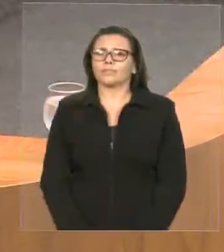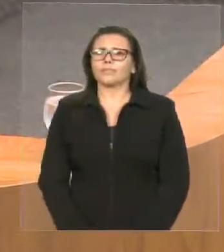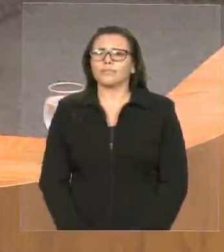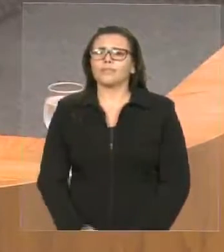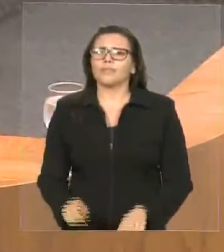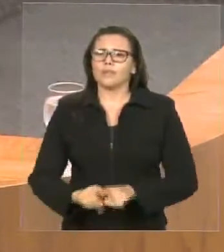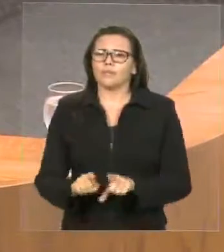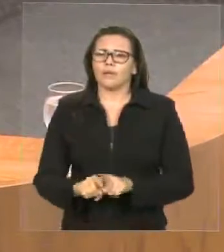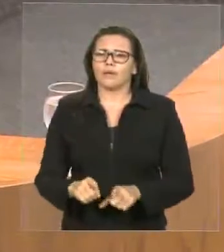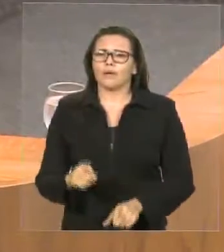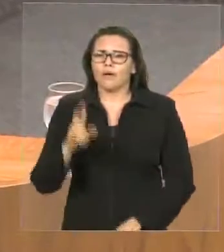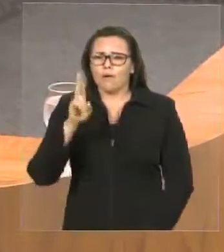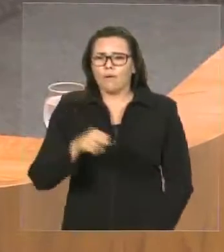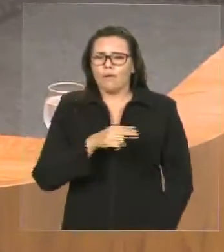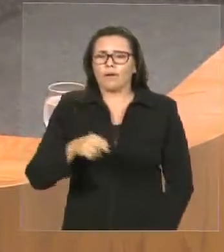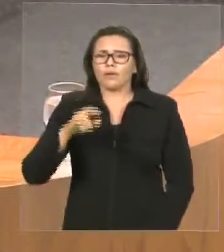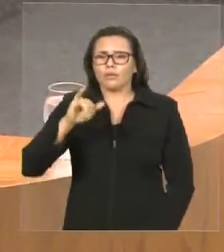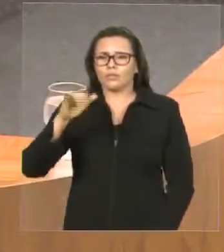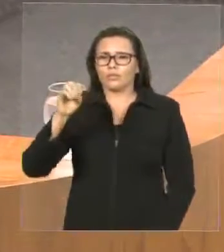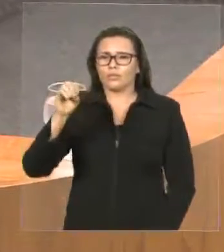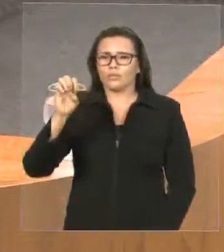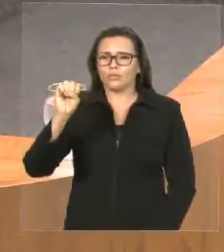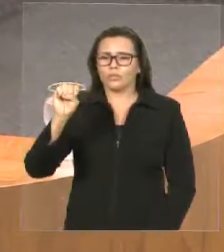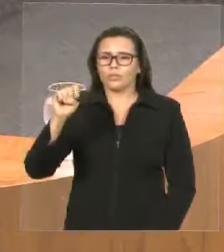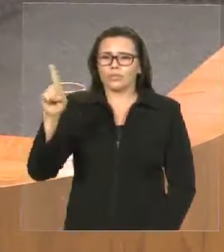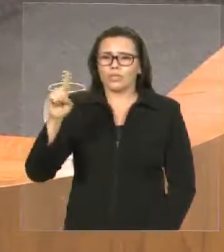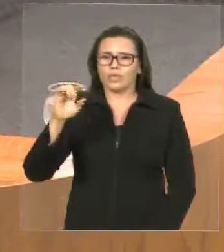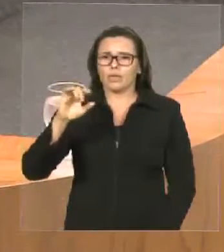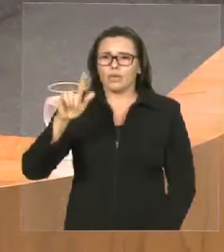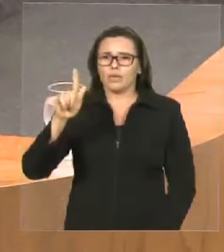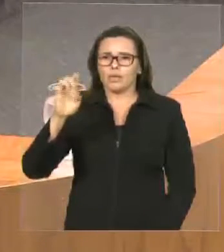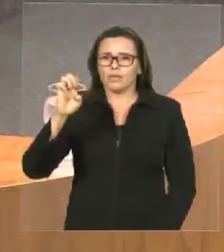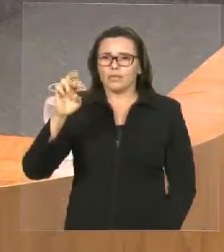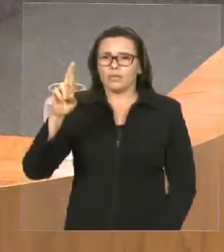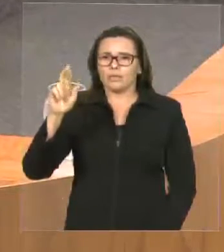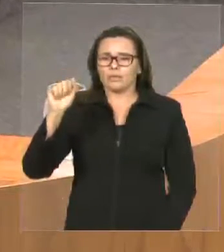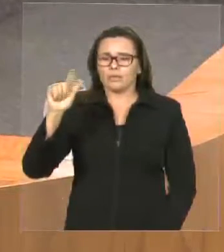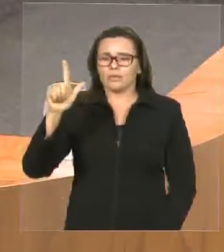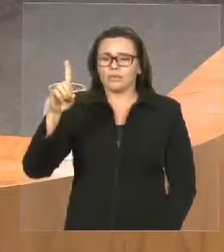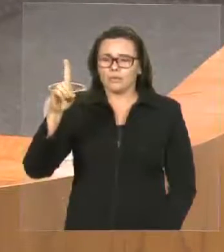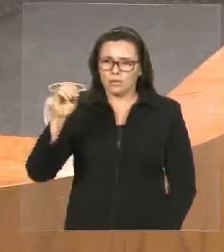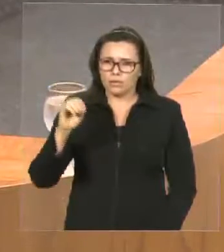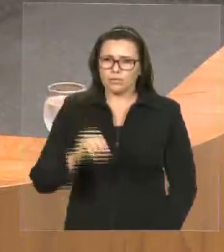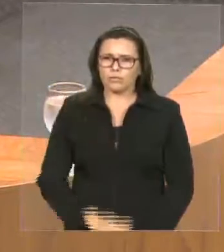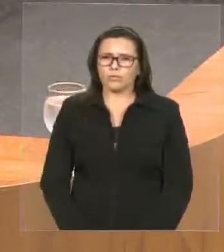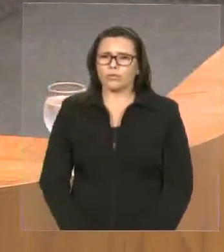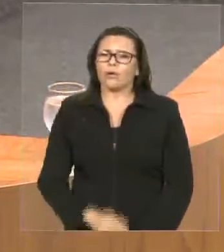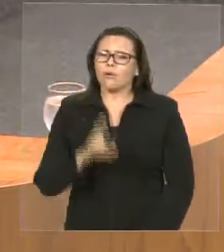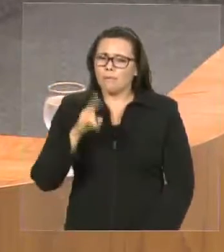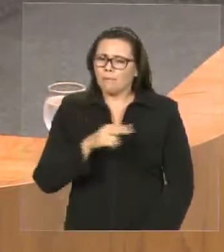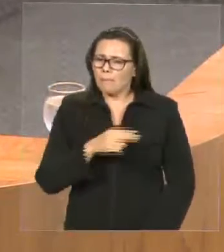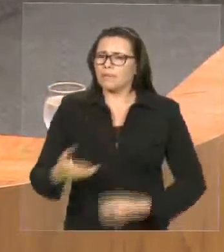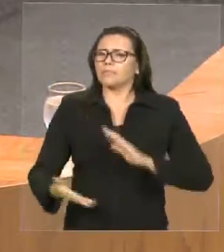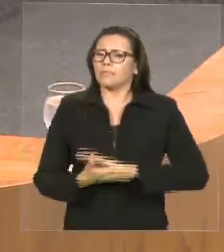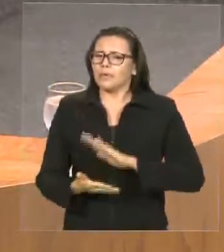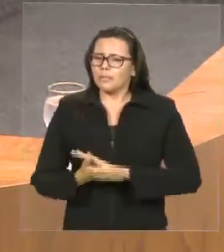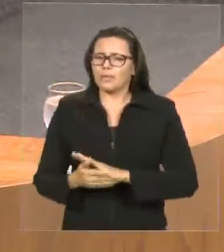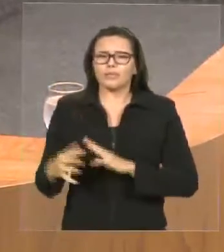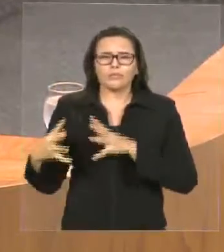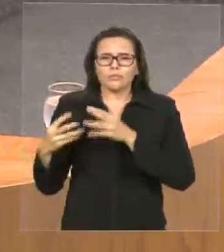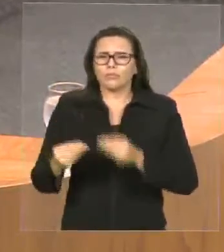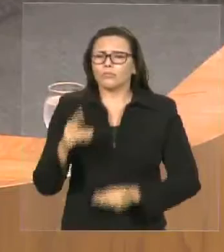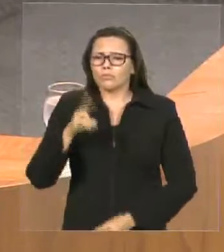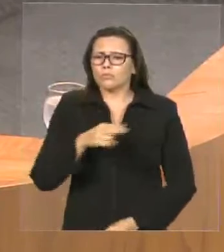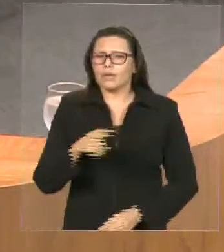homem, que é o Padre José Geraldo, onde eu quero aqui parabenizar o padre, todos que participaram do festejo de São Benedito, até